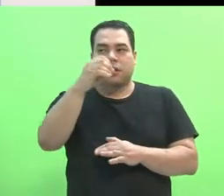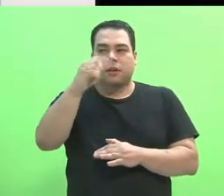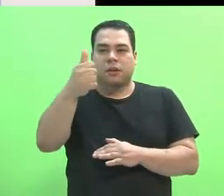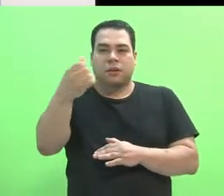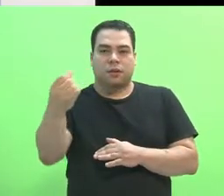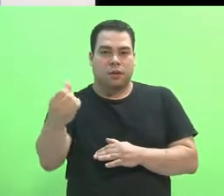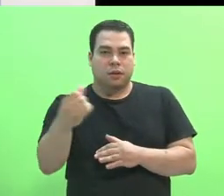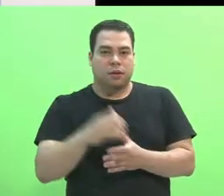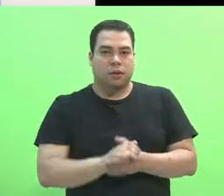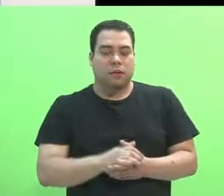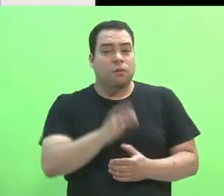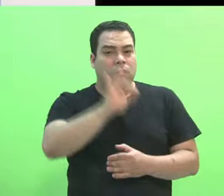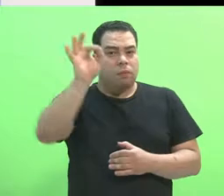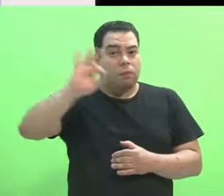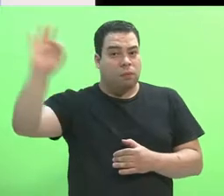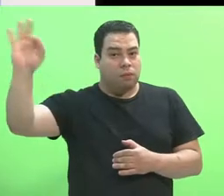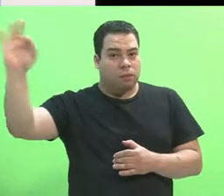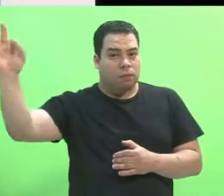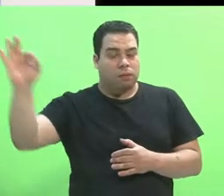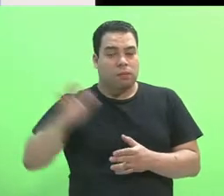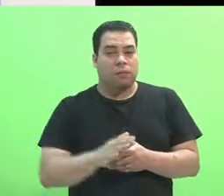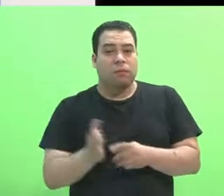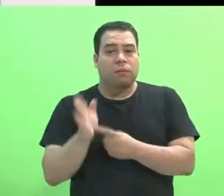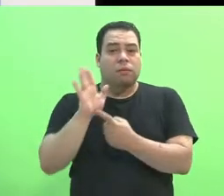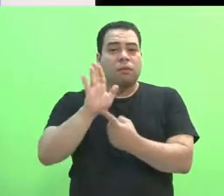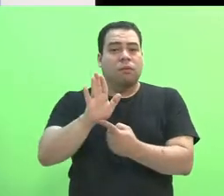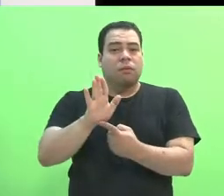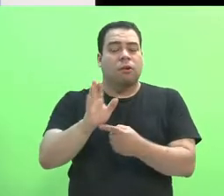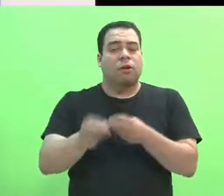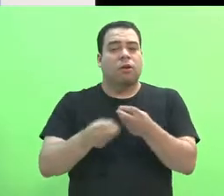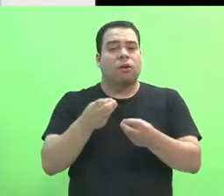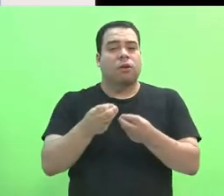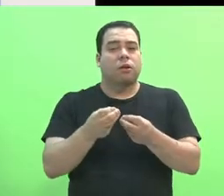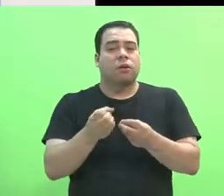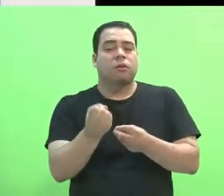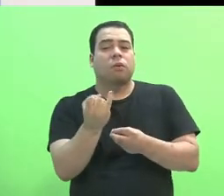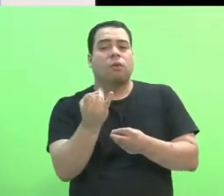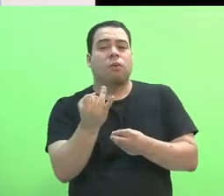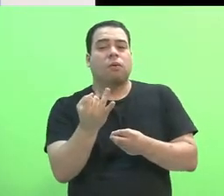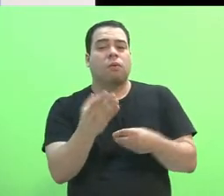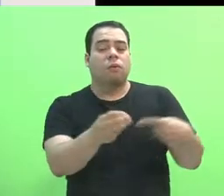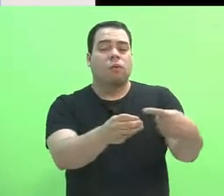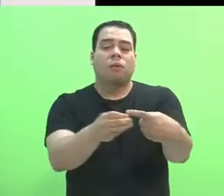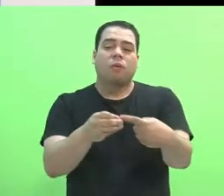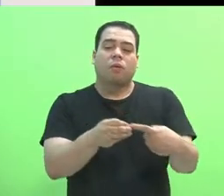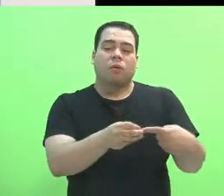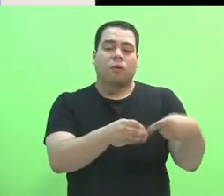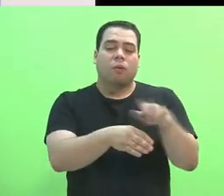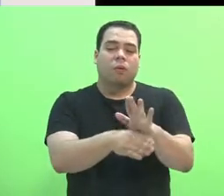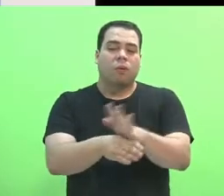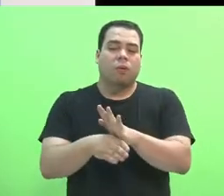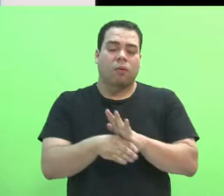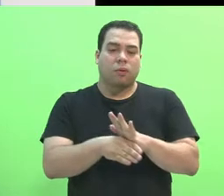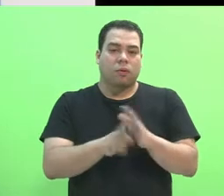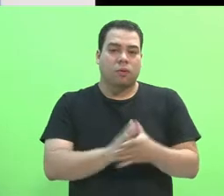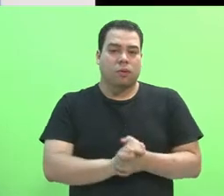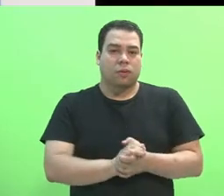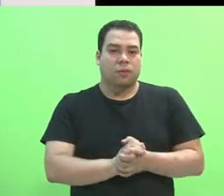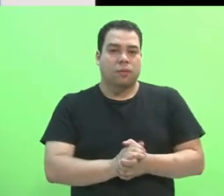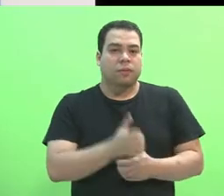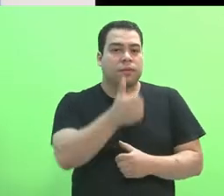Este gráfico também ilustra a quantidade de municípios atendidos com a expansão da Rede Federal, sendo